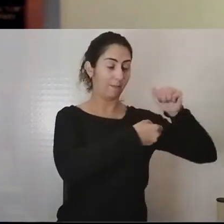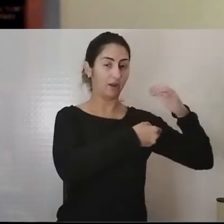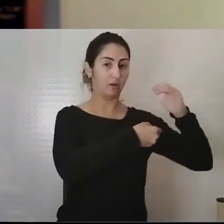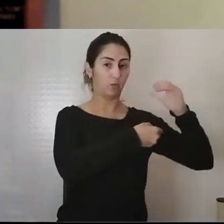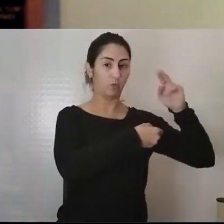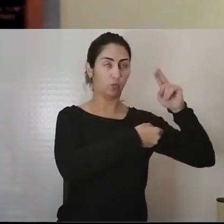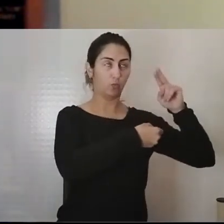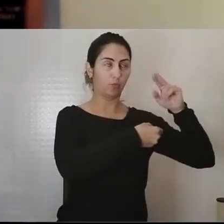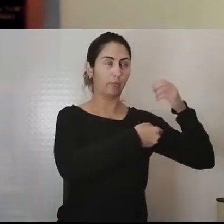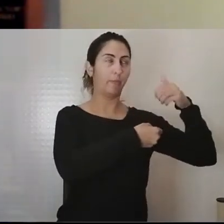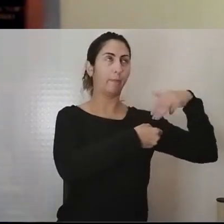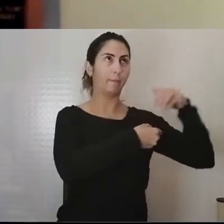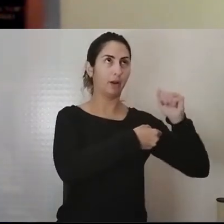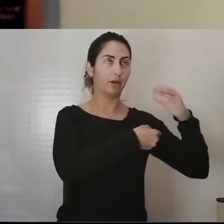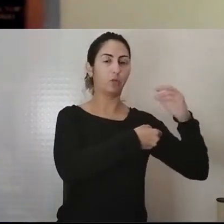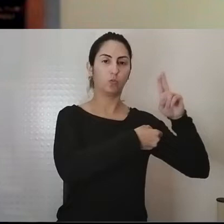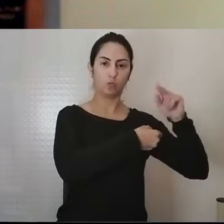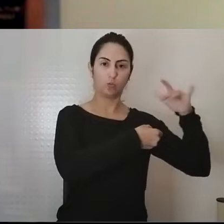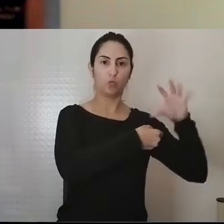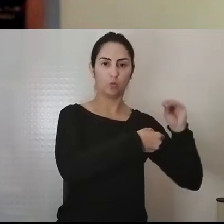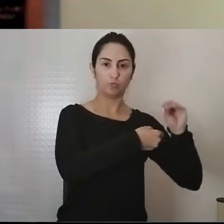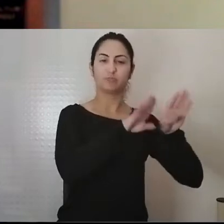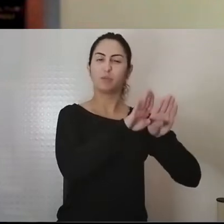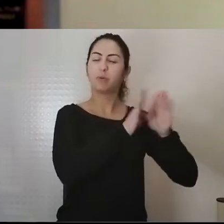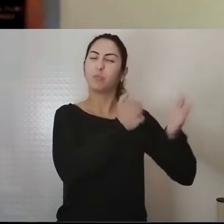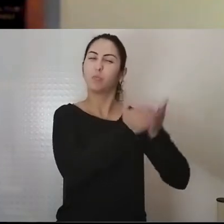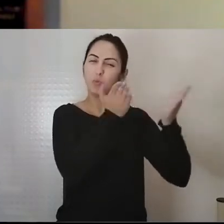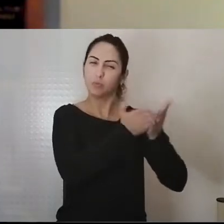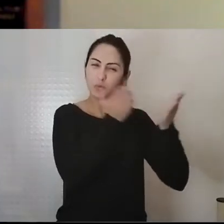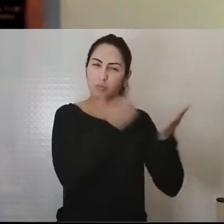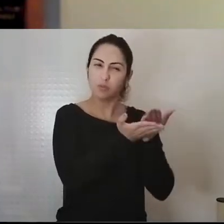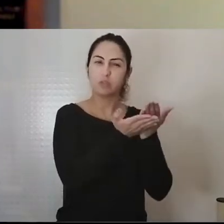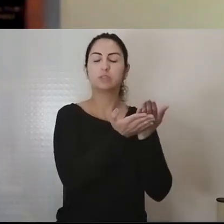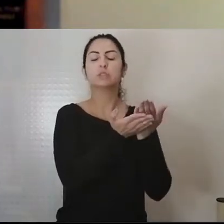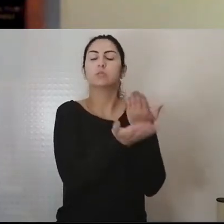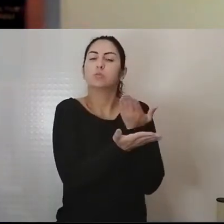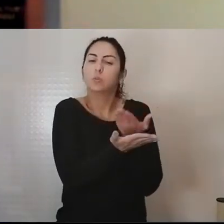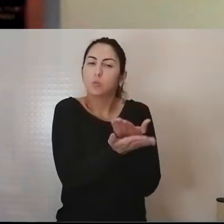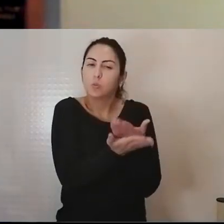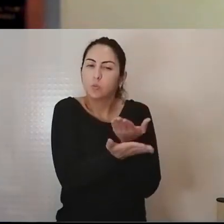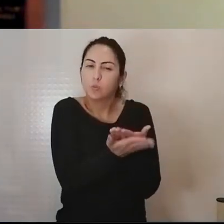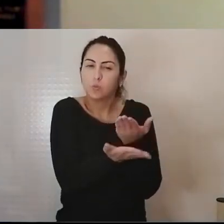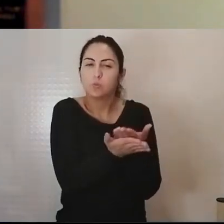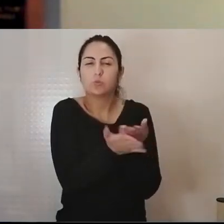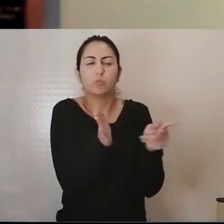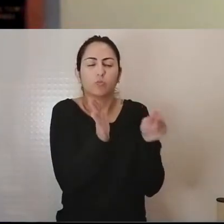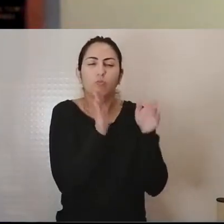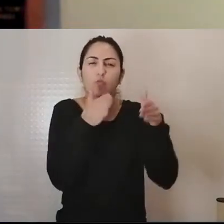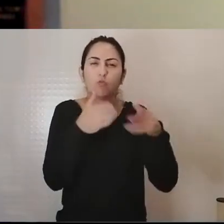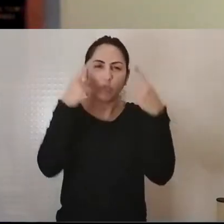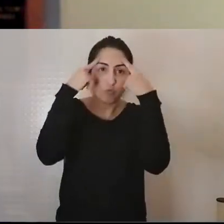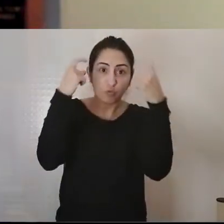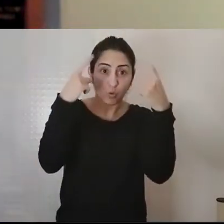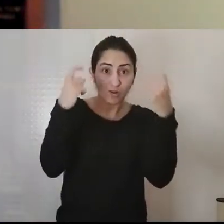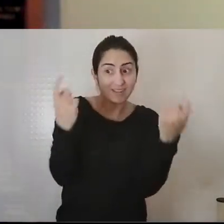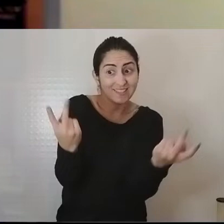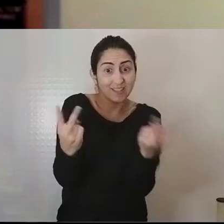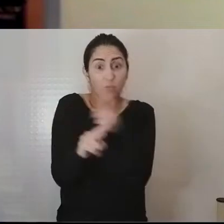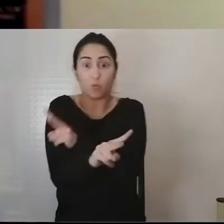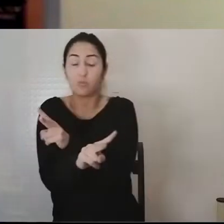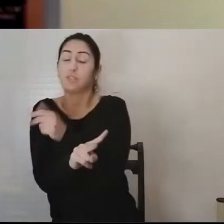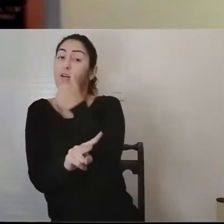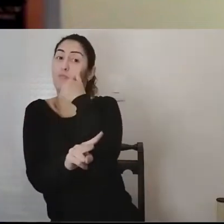Moçambique, que são resultados do inquérito. E o estudo exploratório sobre a situação de violência contra as mulheres e